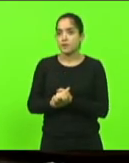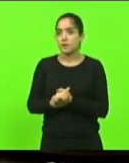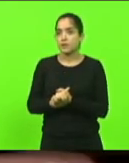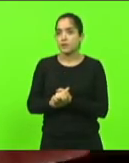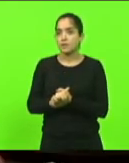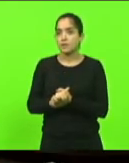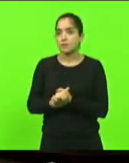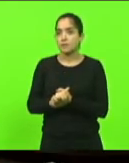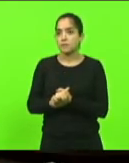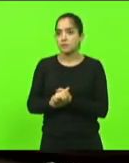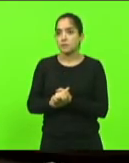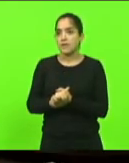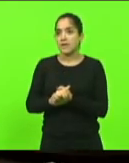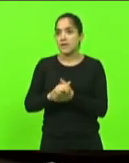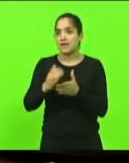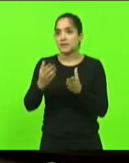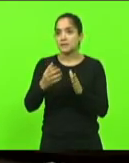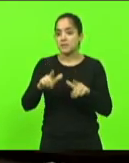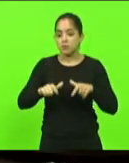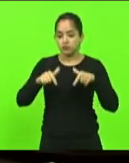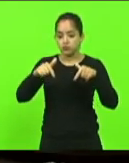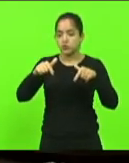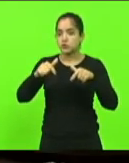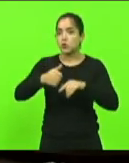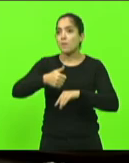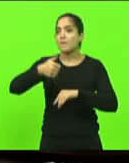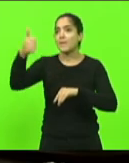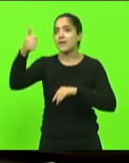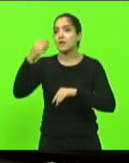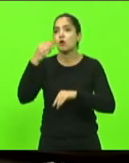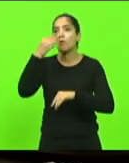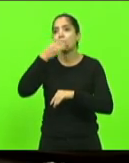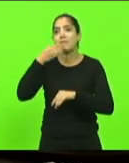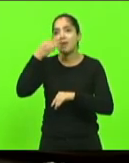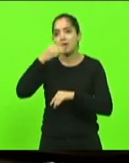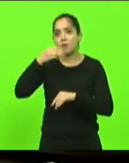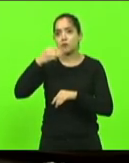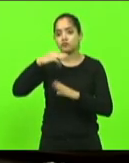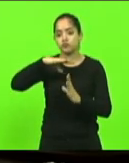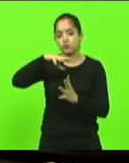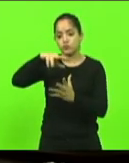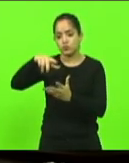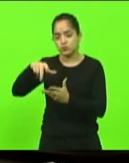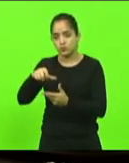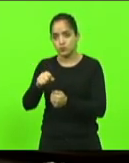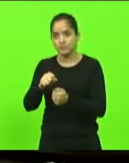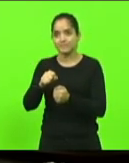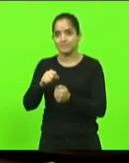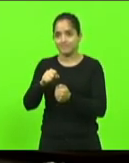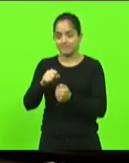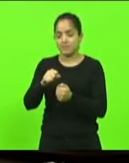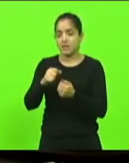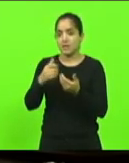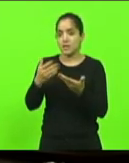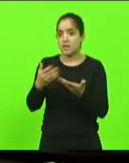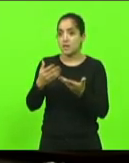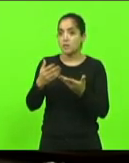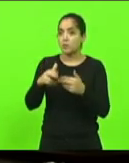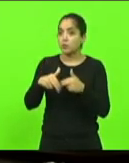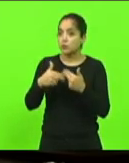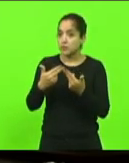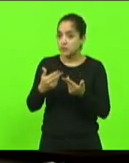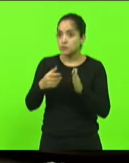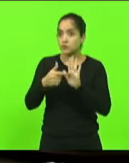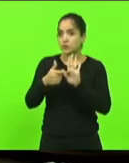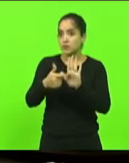o título do melhor mel do mundo. E nesse sentido que nós então apresentamos